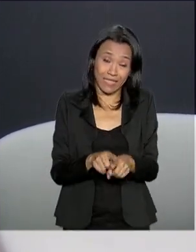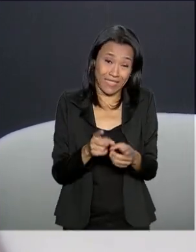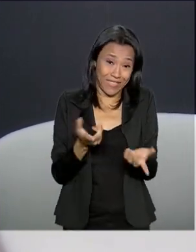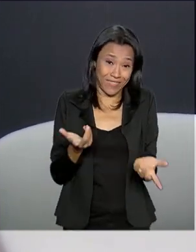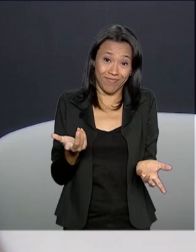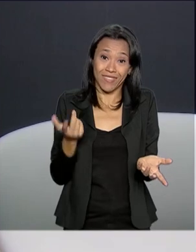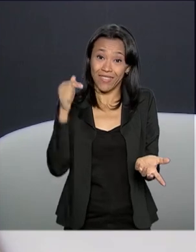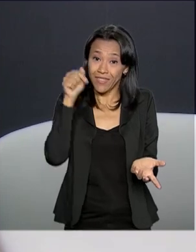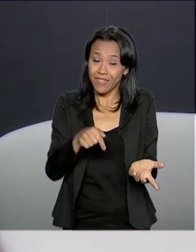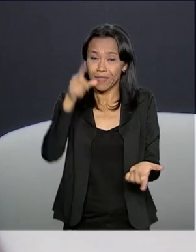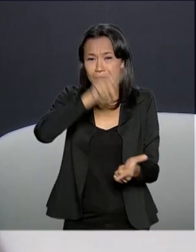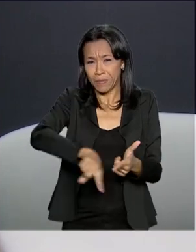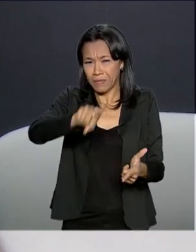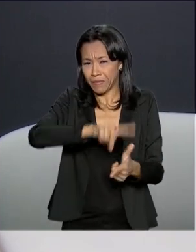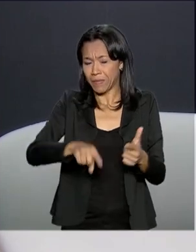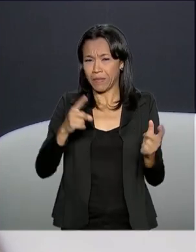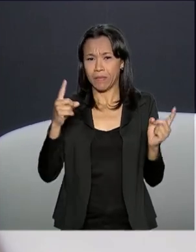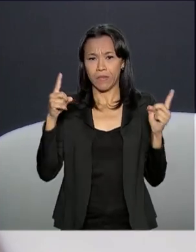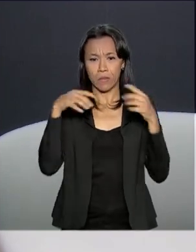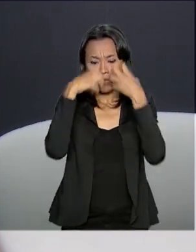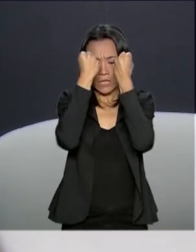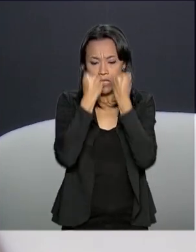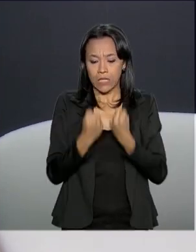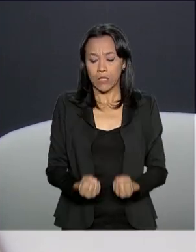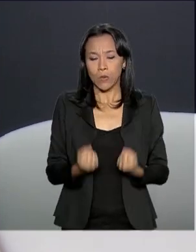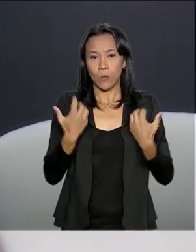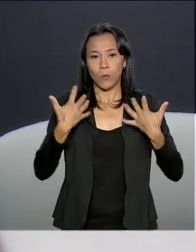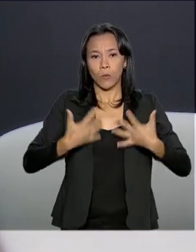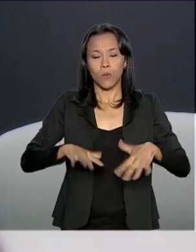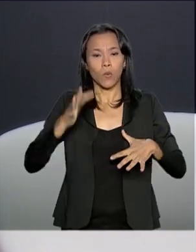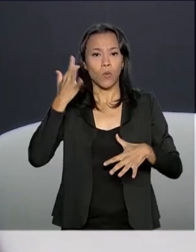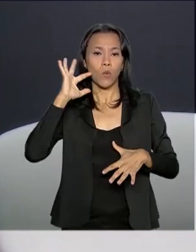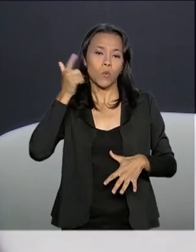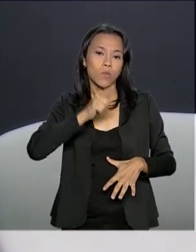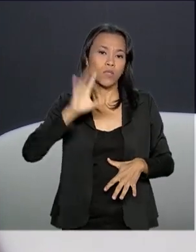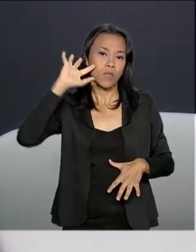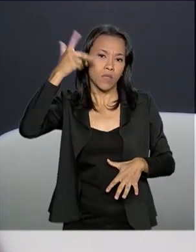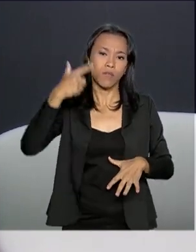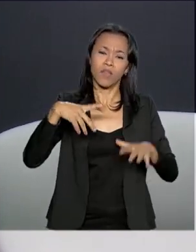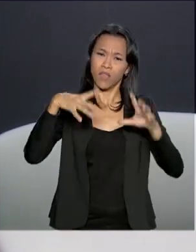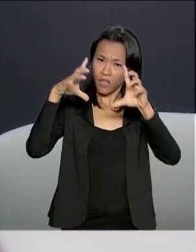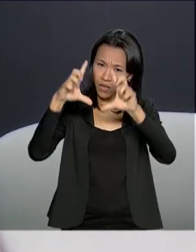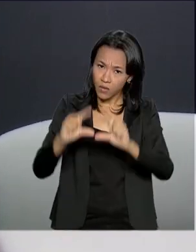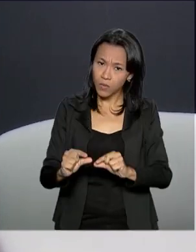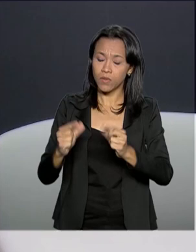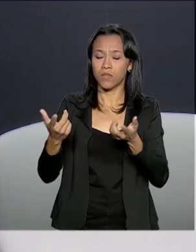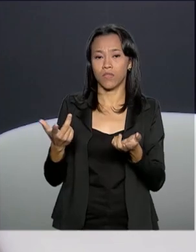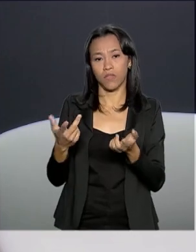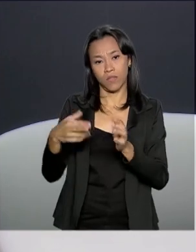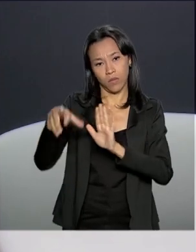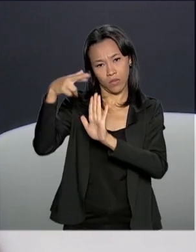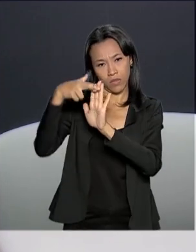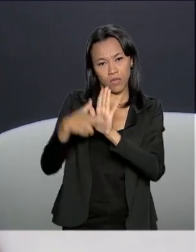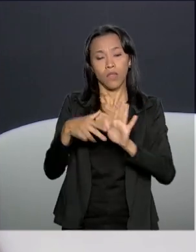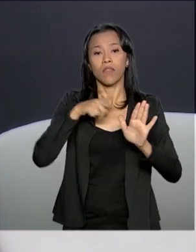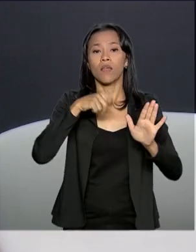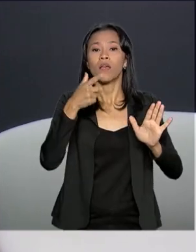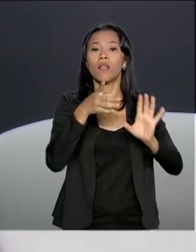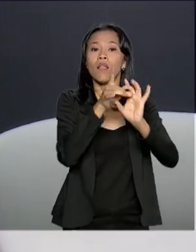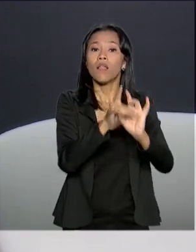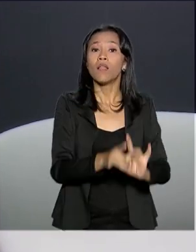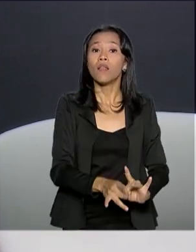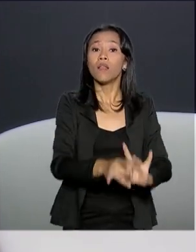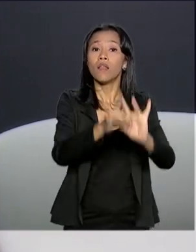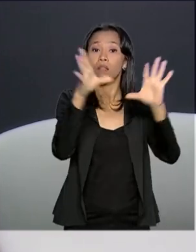ele se abra de que tenhamos menos regulamentações, que tenhamos mais liberdade para